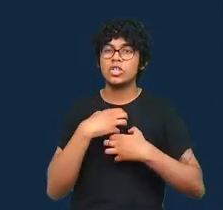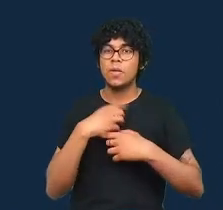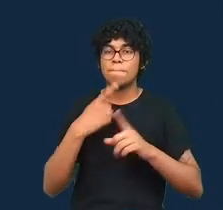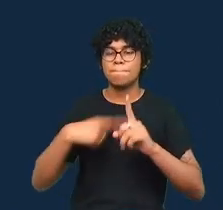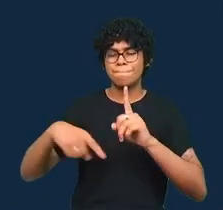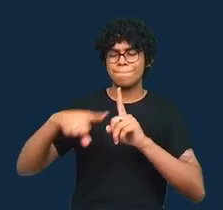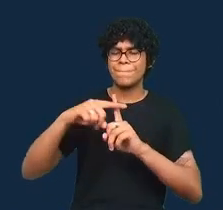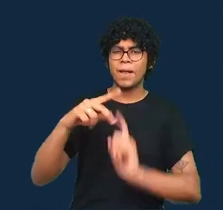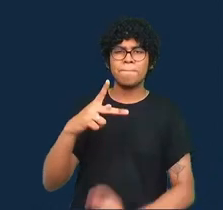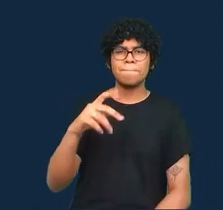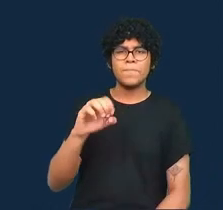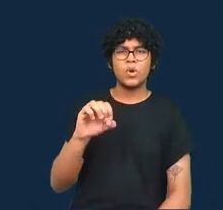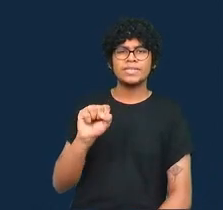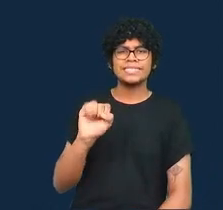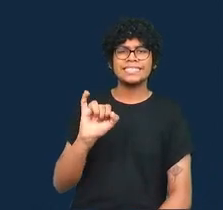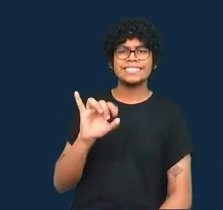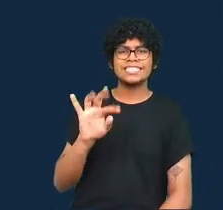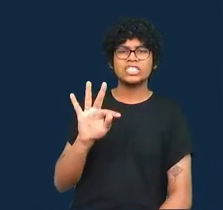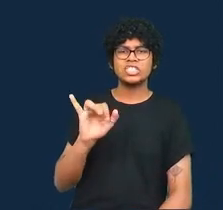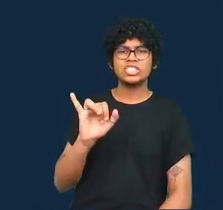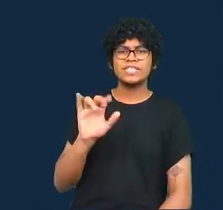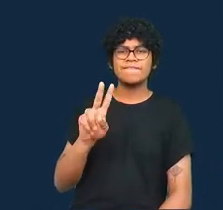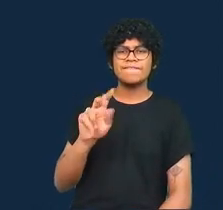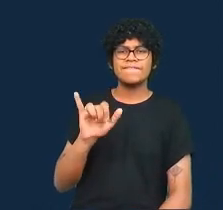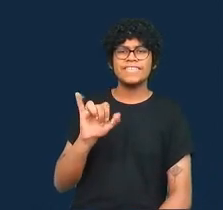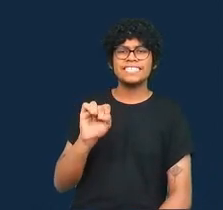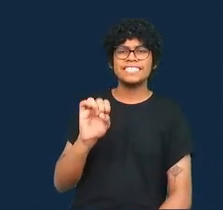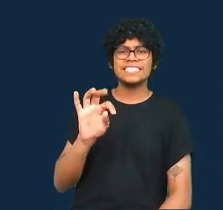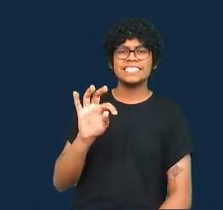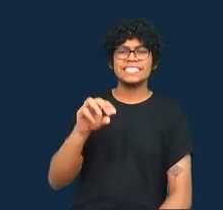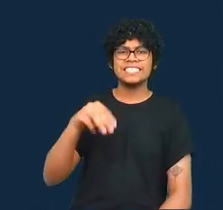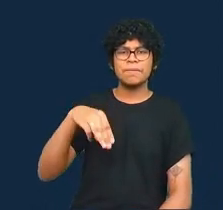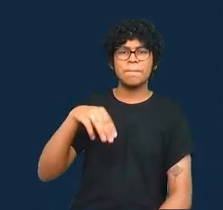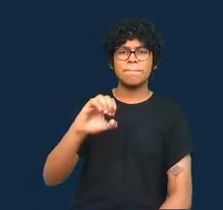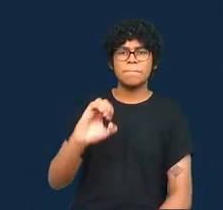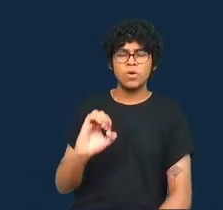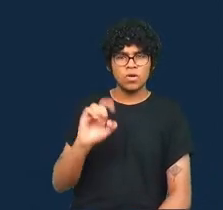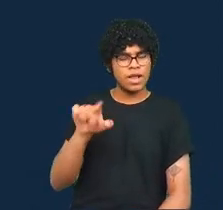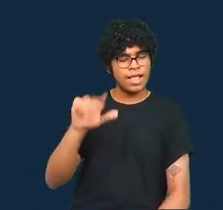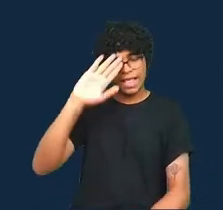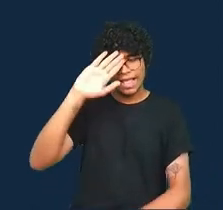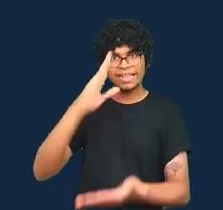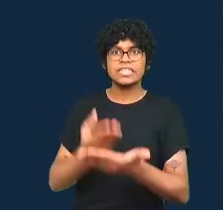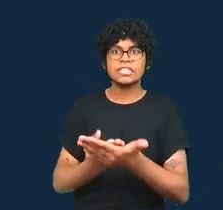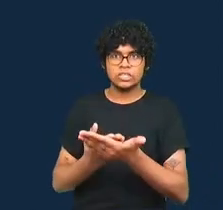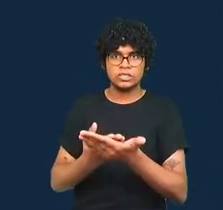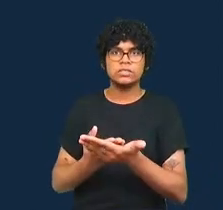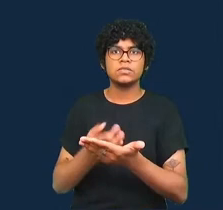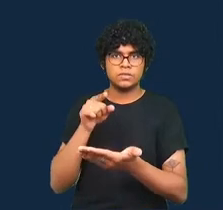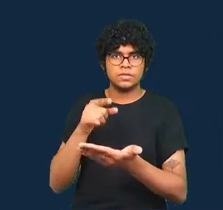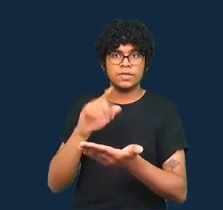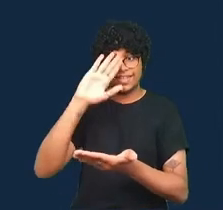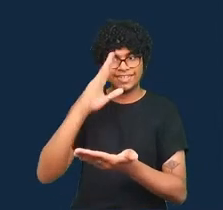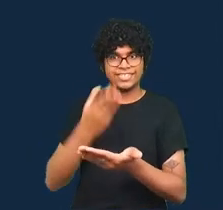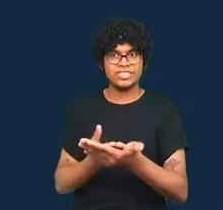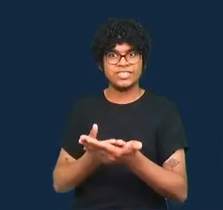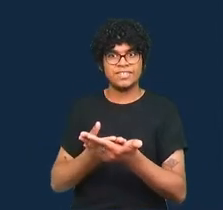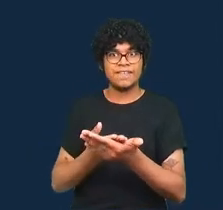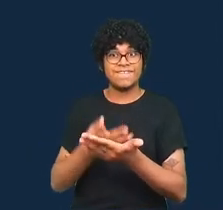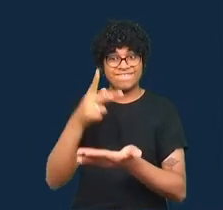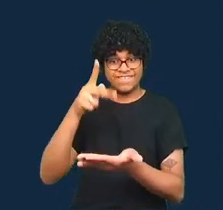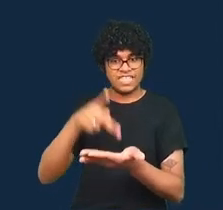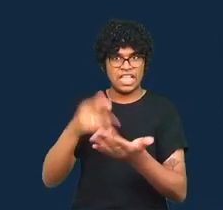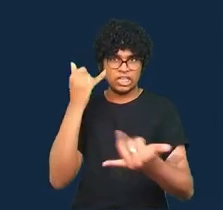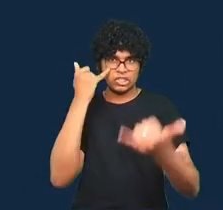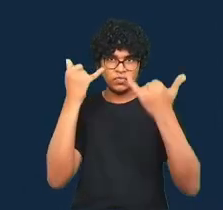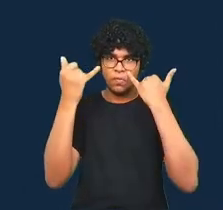positivismo significa uma crença de que os fatos de alguma forma falam por si